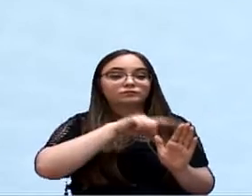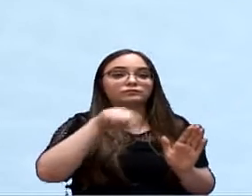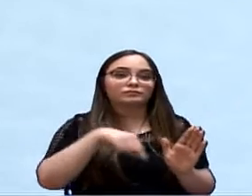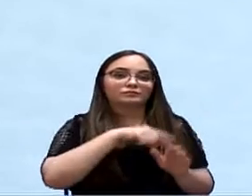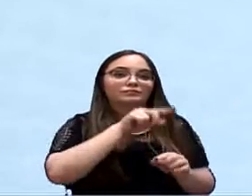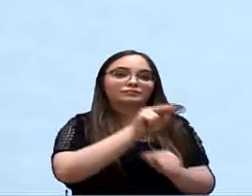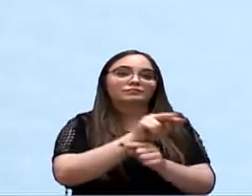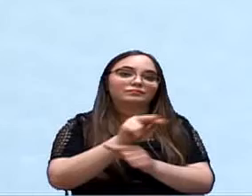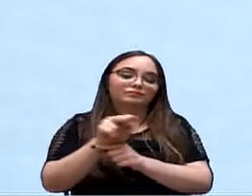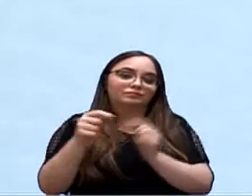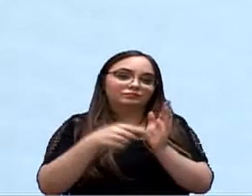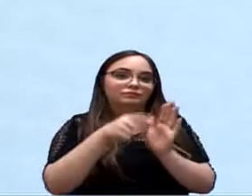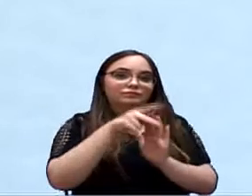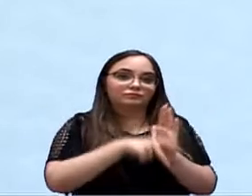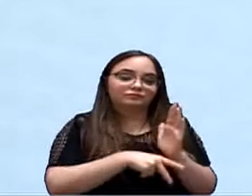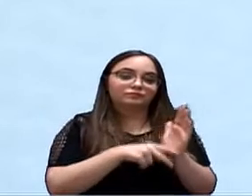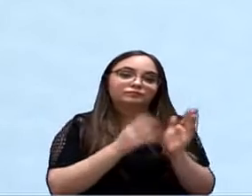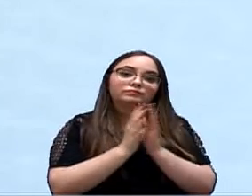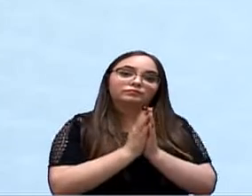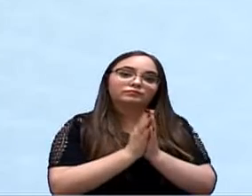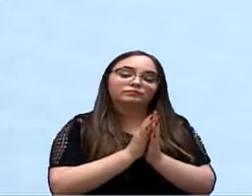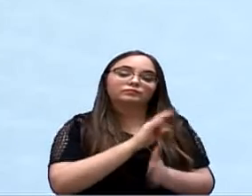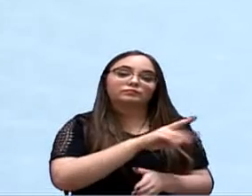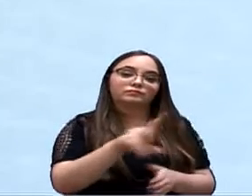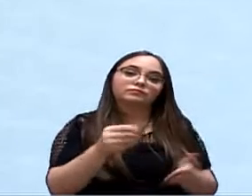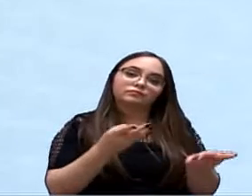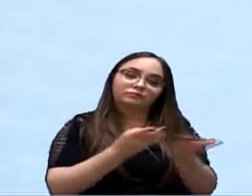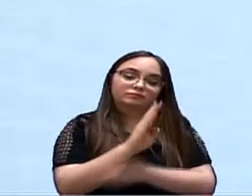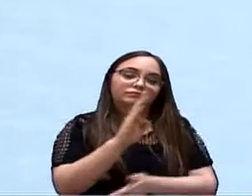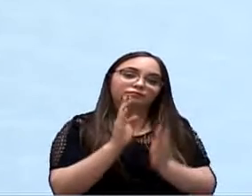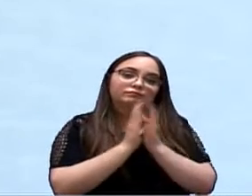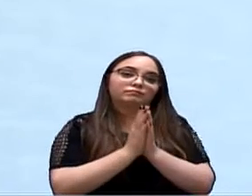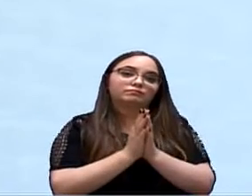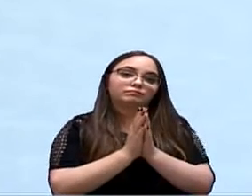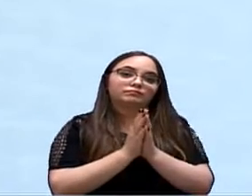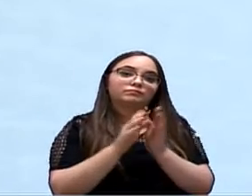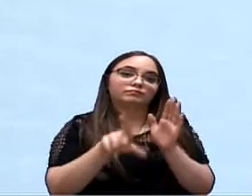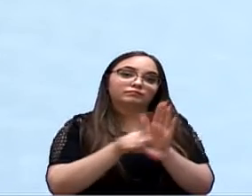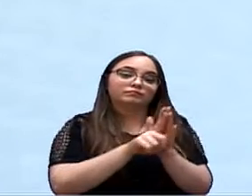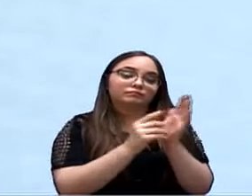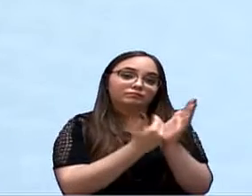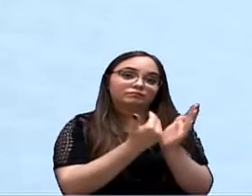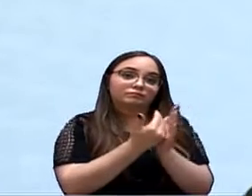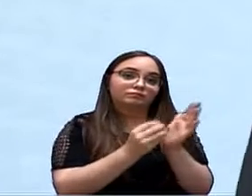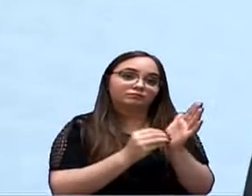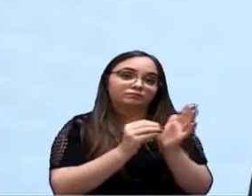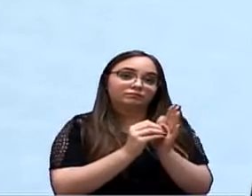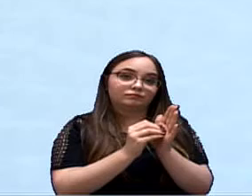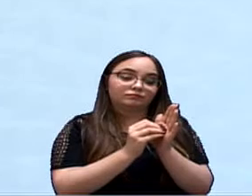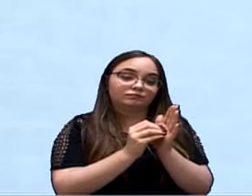defendemos no projeto, eu peço pela aprovação, as emendas que foram colocadas